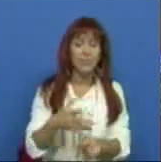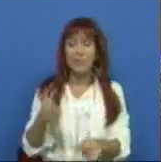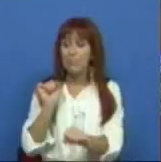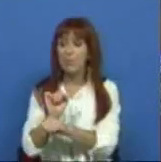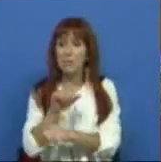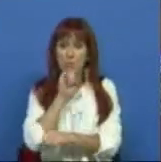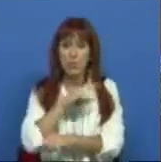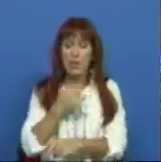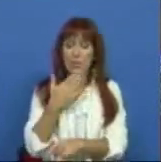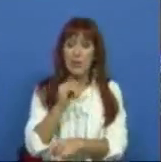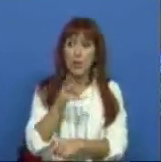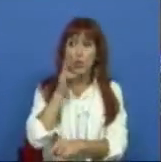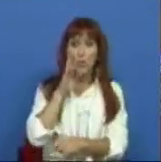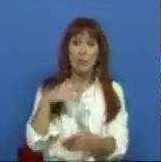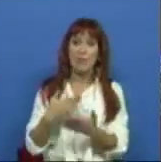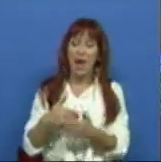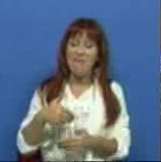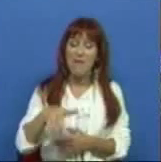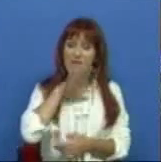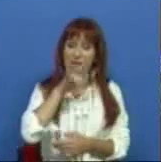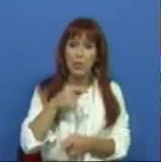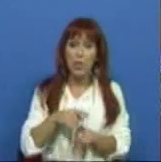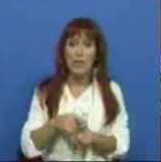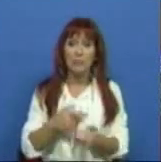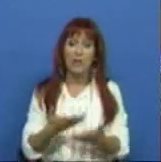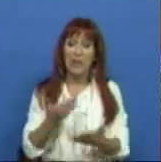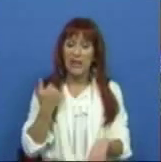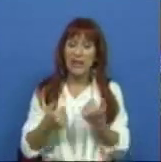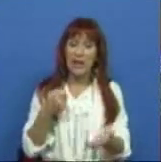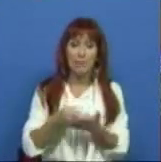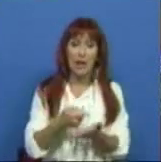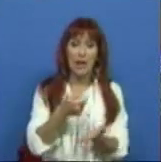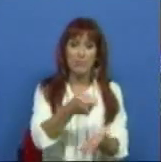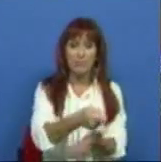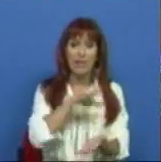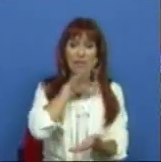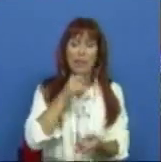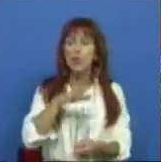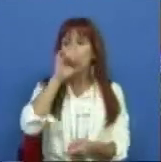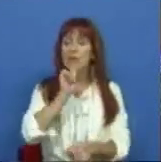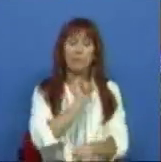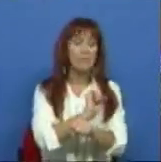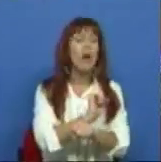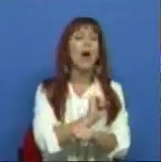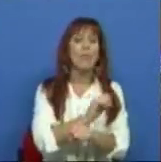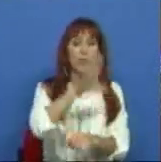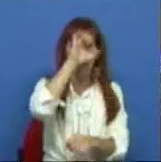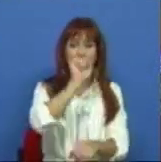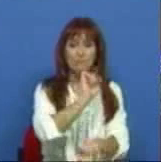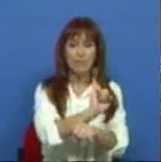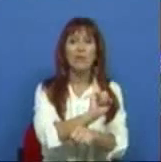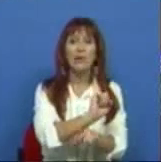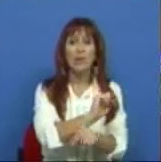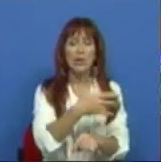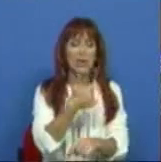está amarrado porventura a pedido de desculpa que vão fazer às famílias às quais tiraram uma bonde família. E o Governo está amarrado, o Governo está